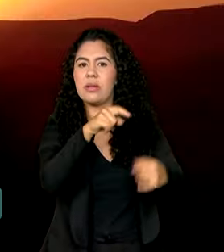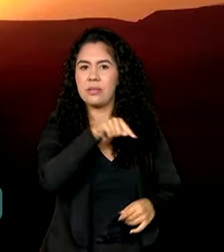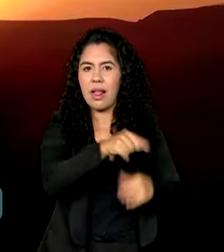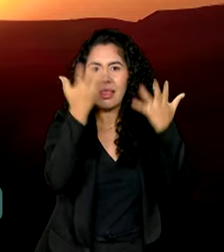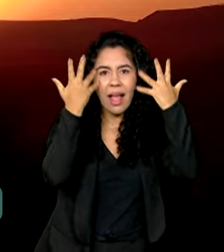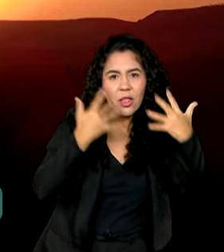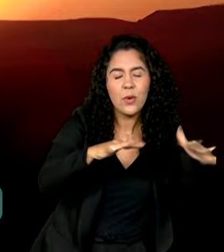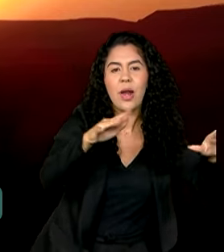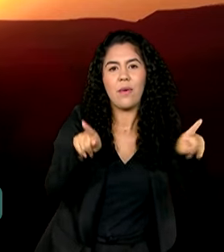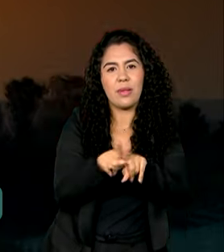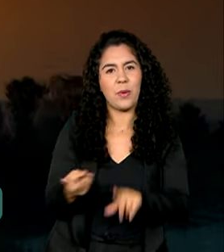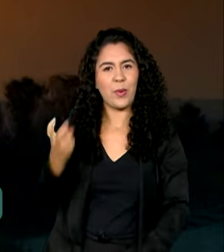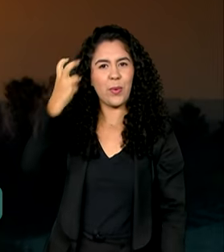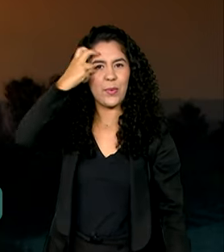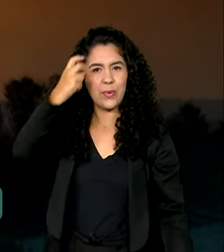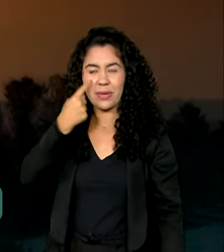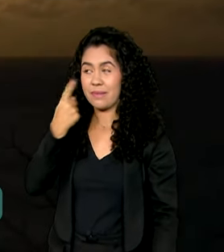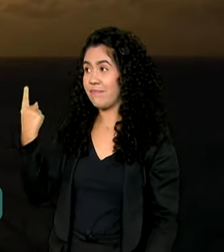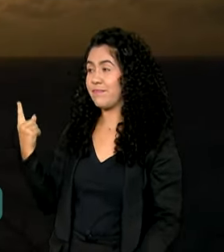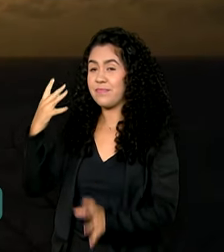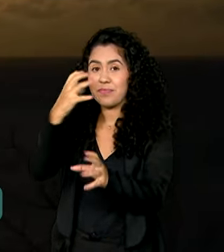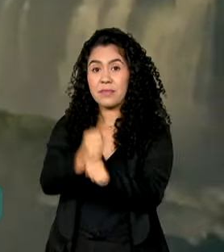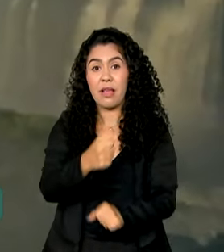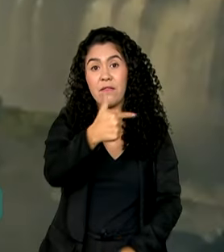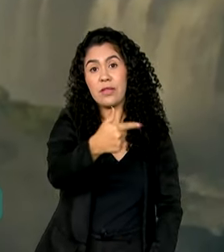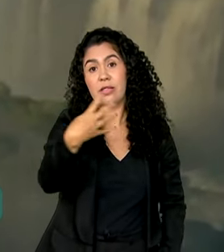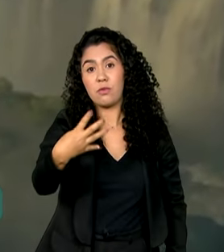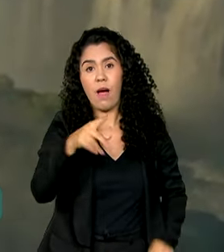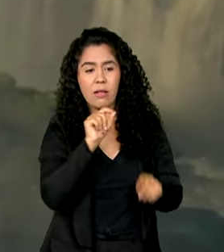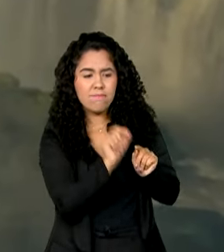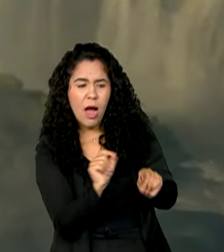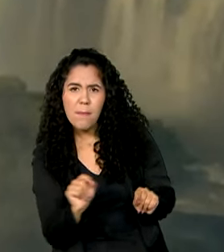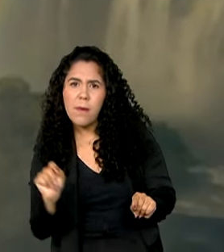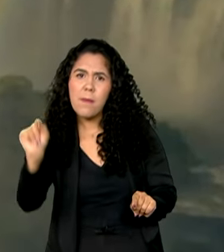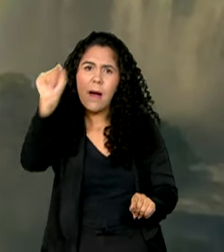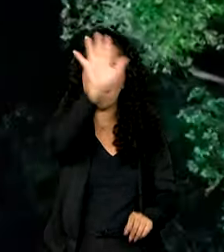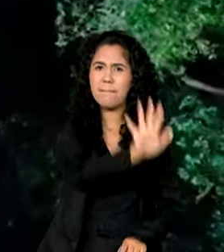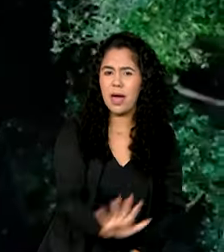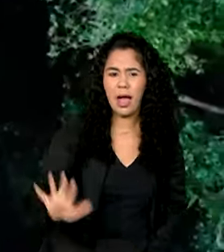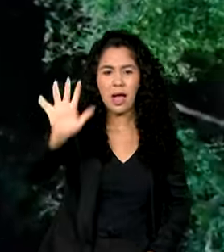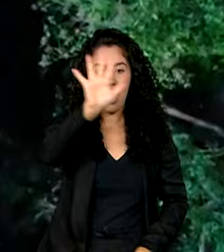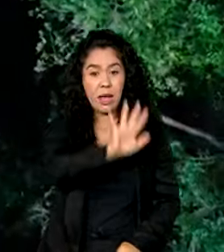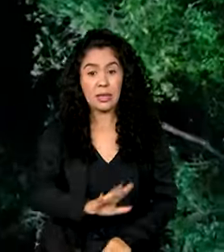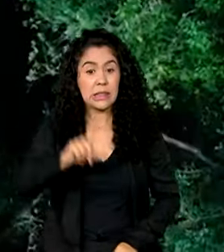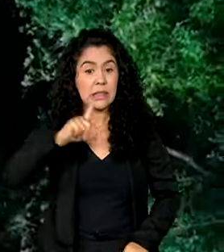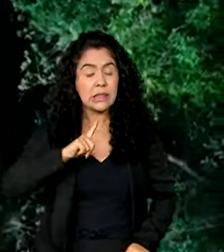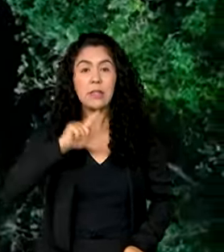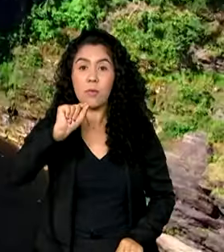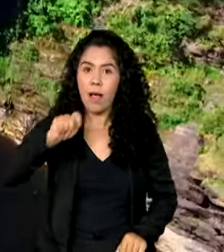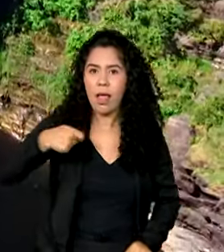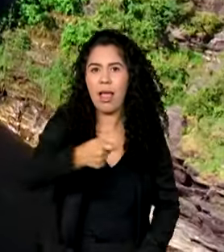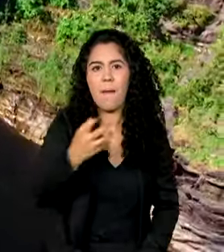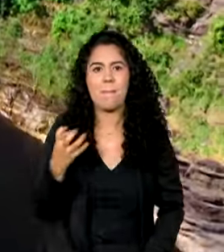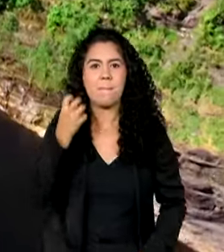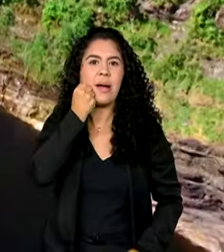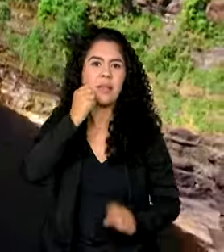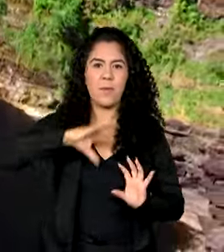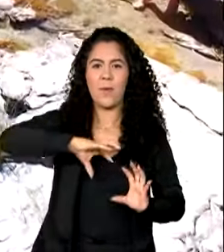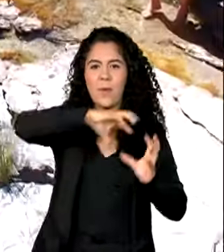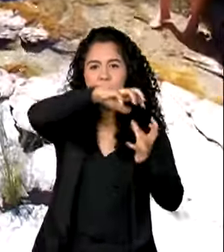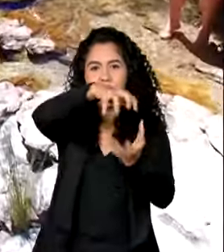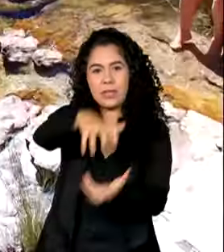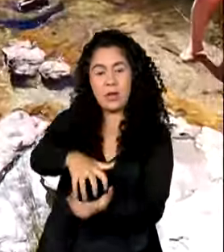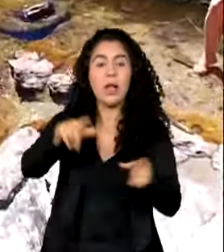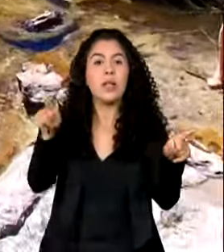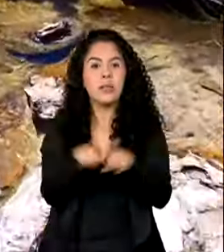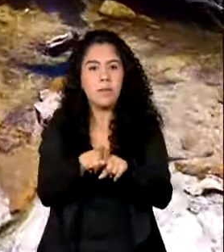São 24 lugares em todo o território brasileiro que se destacam como patrimônio mundial e